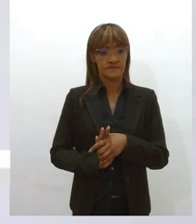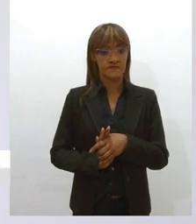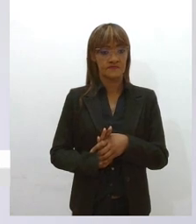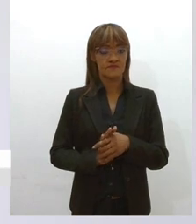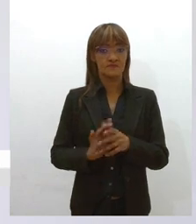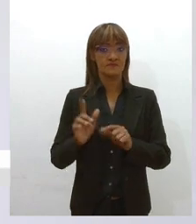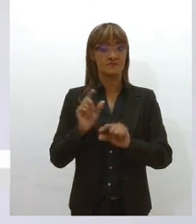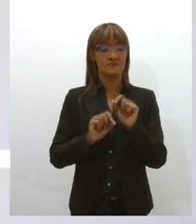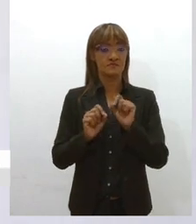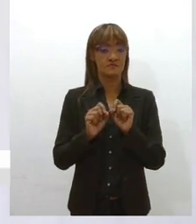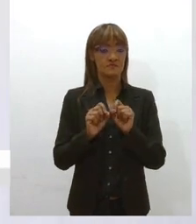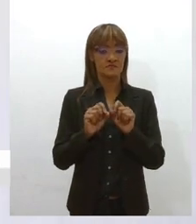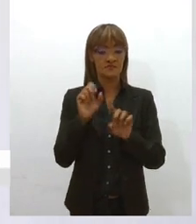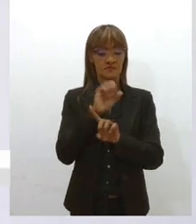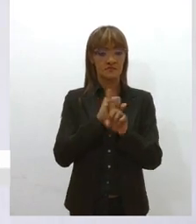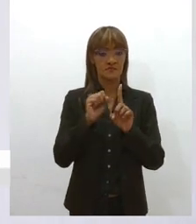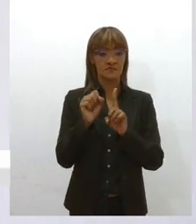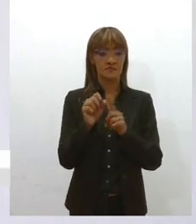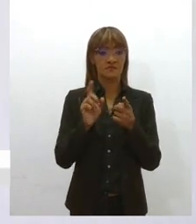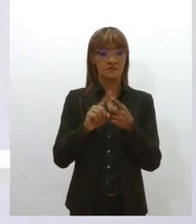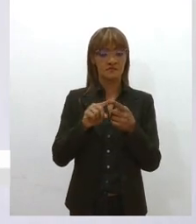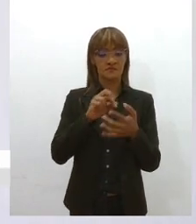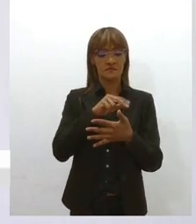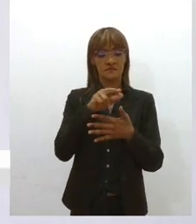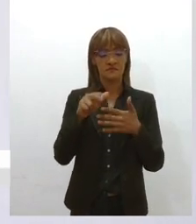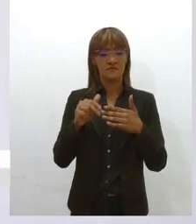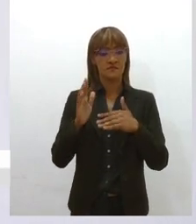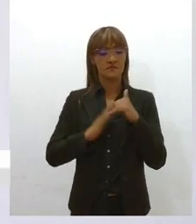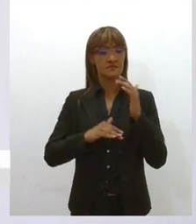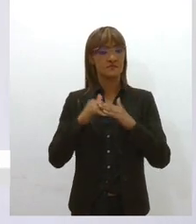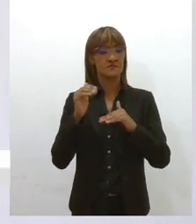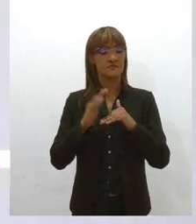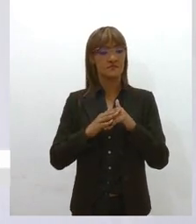serviço social, mas com diversas profissões, gente tem